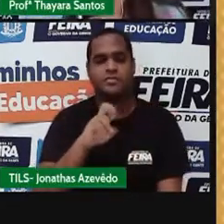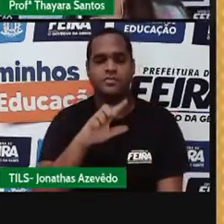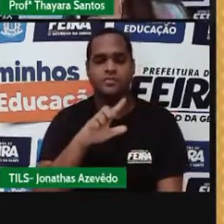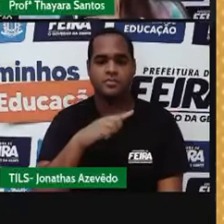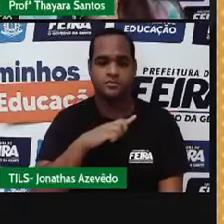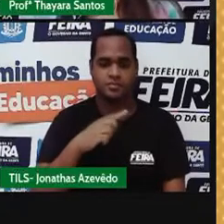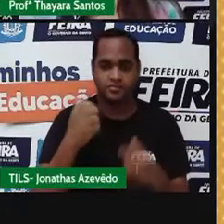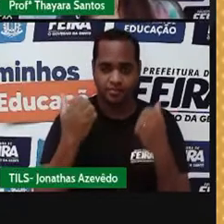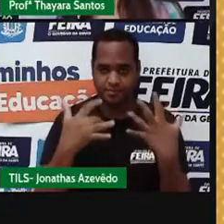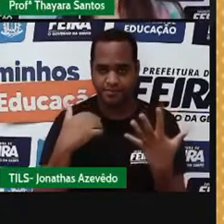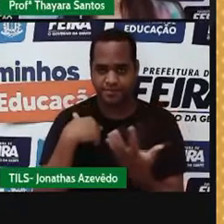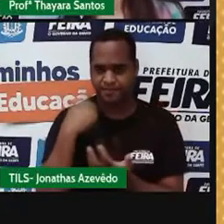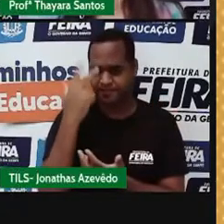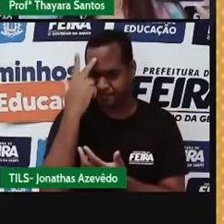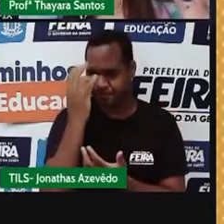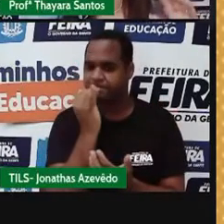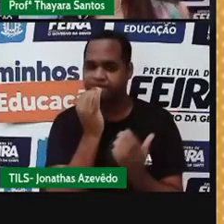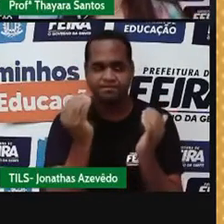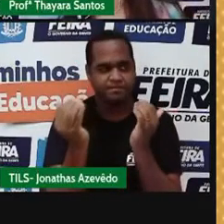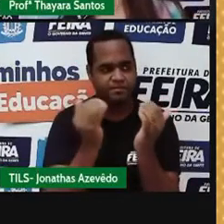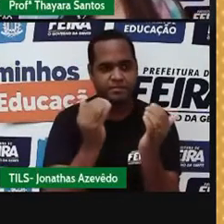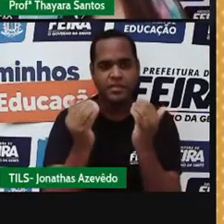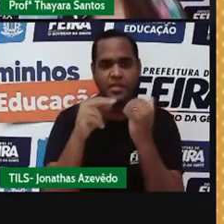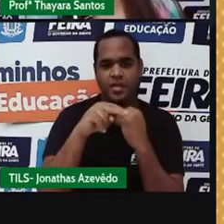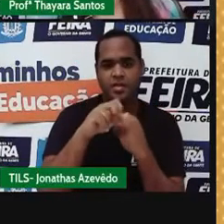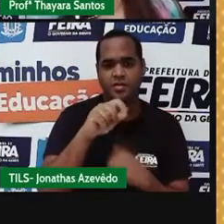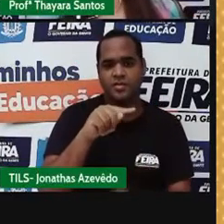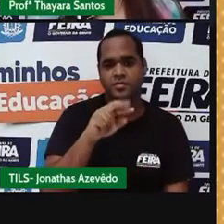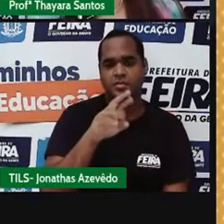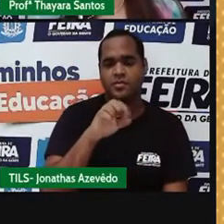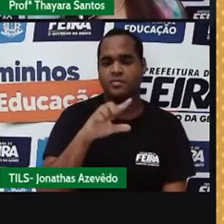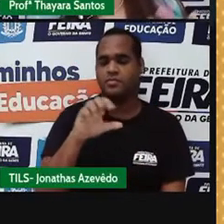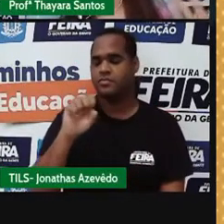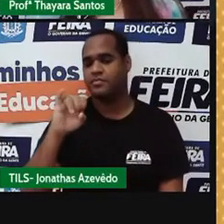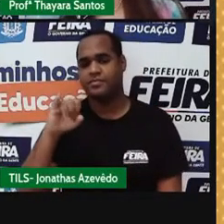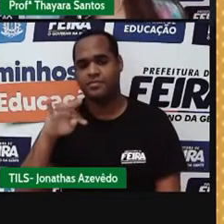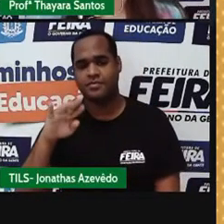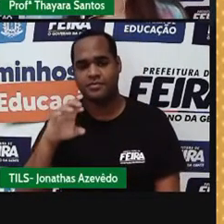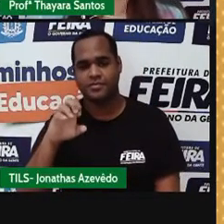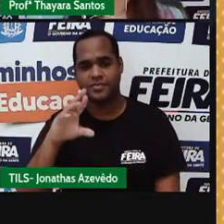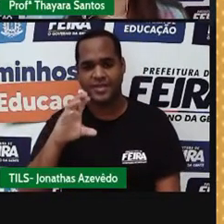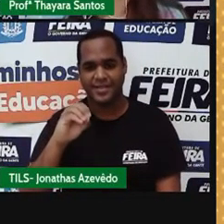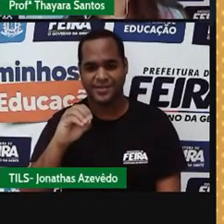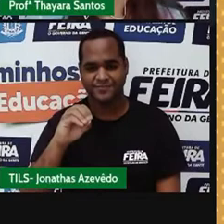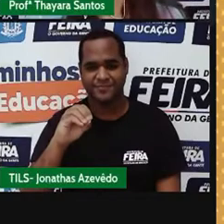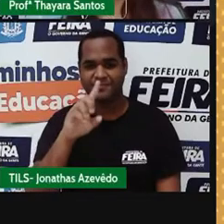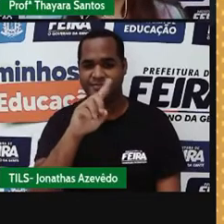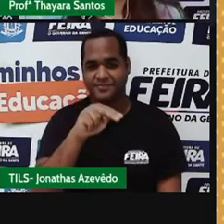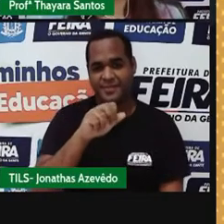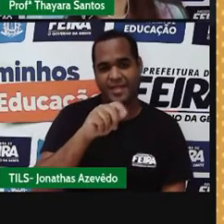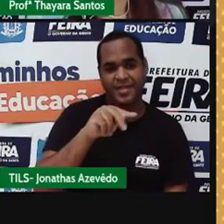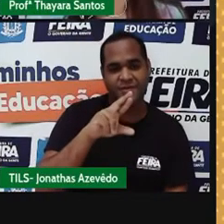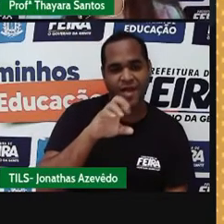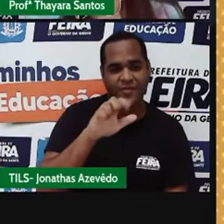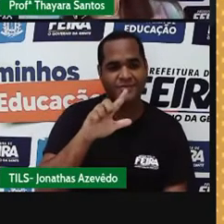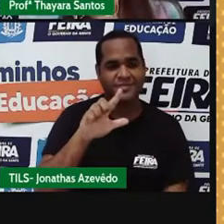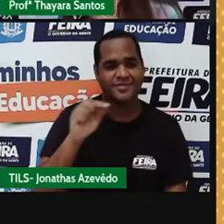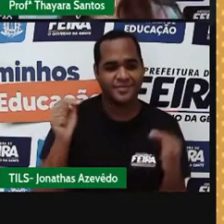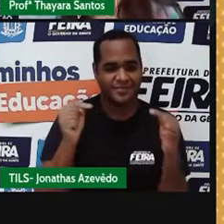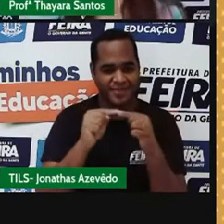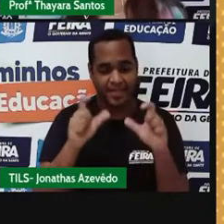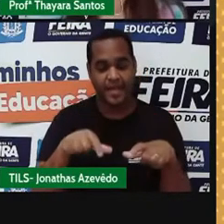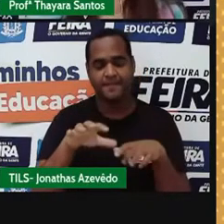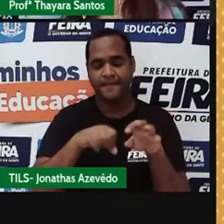Aqui a gente fez uma comparação entre materiais naturais e materiais sintéticos. Então, os materiais naturais, como a gente já viu, são aqueles que a gente